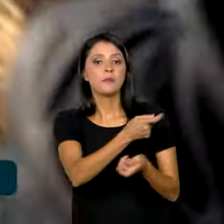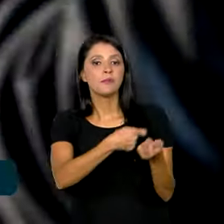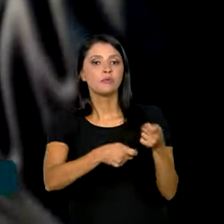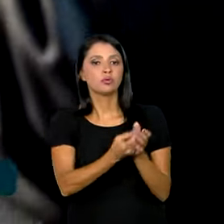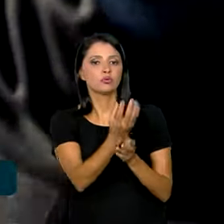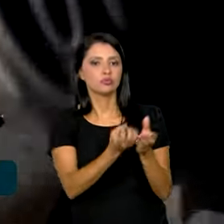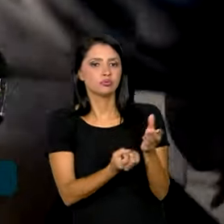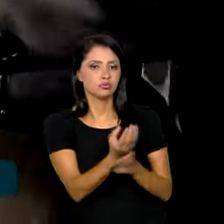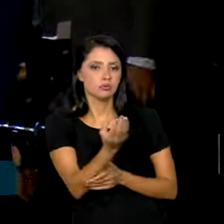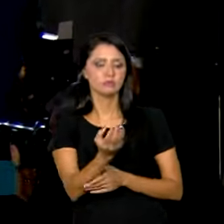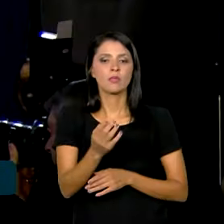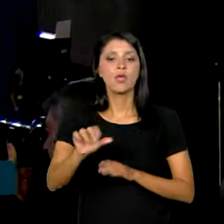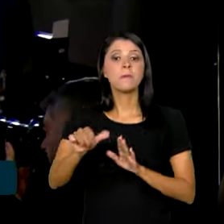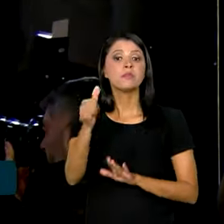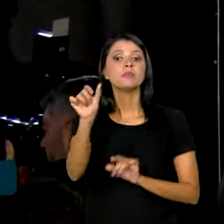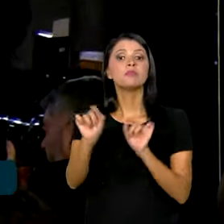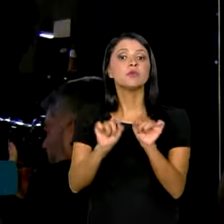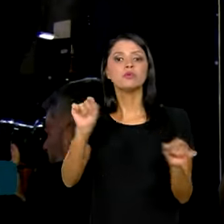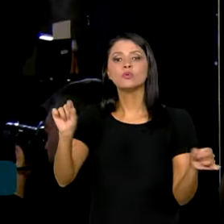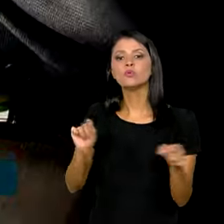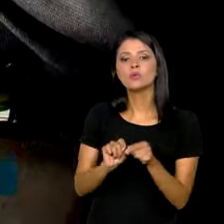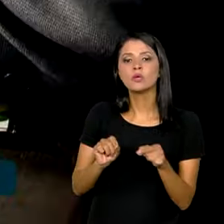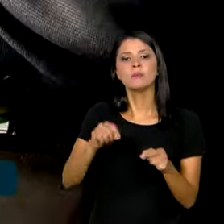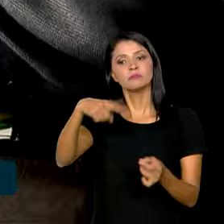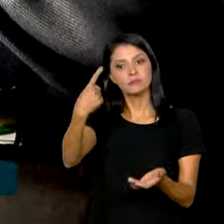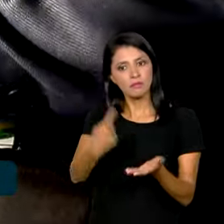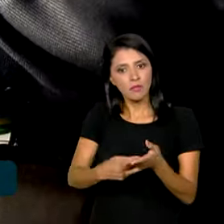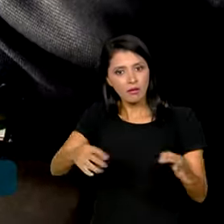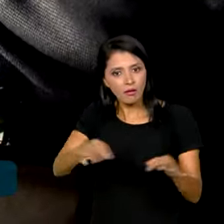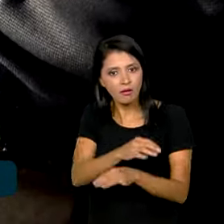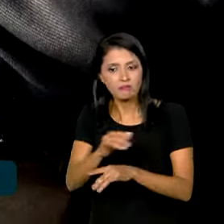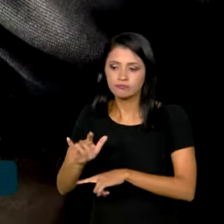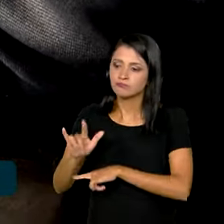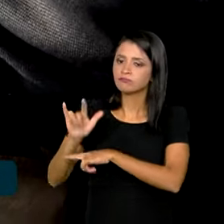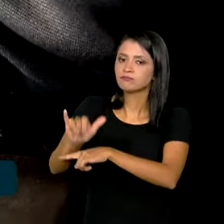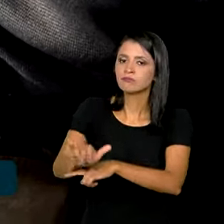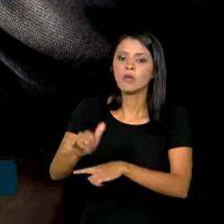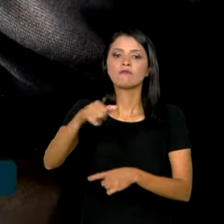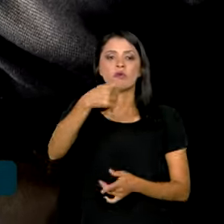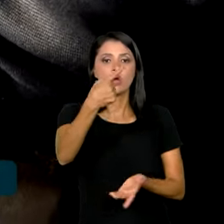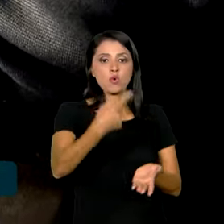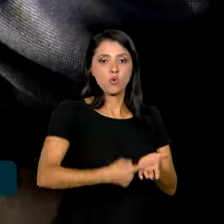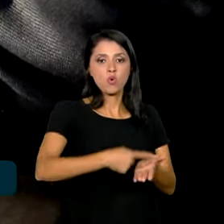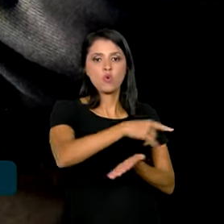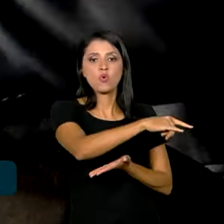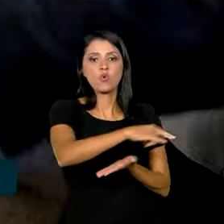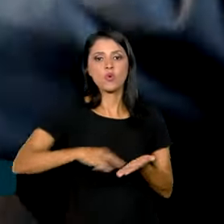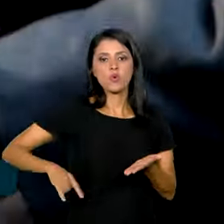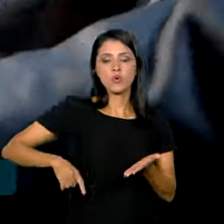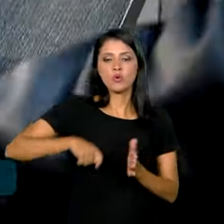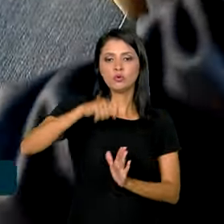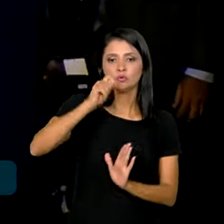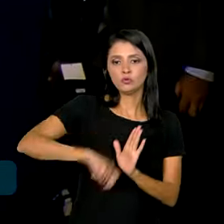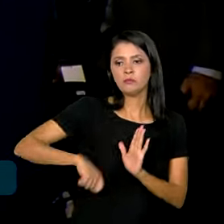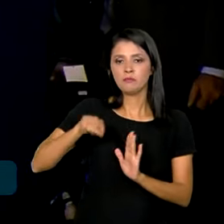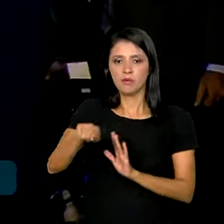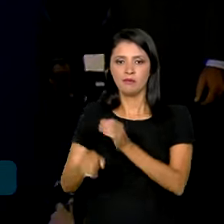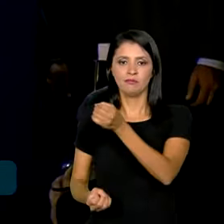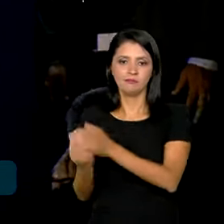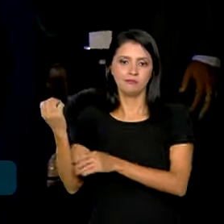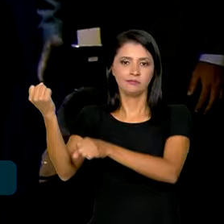O primeiro passo para concretizar o Parque Aeroespacial foi o acordo para sua viabilização,